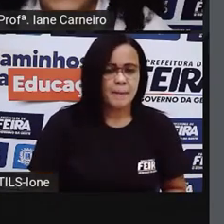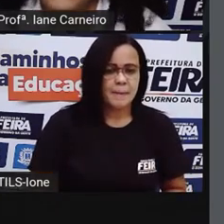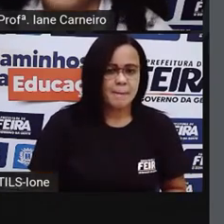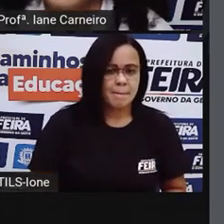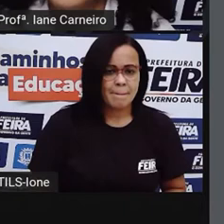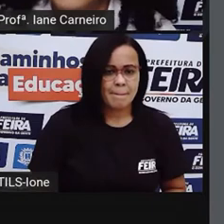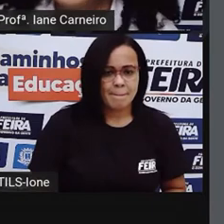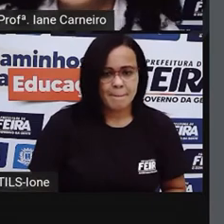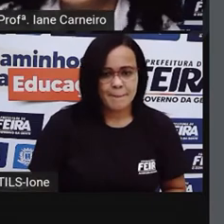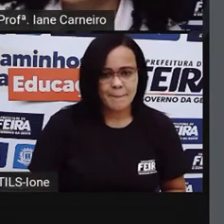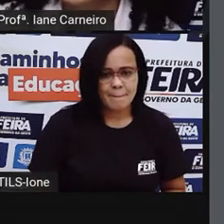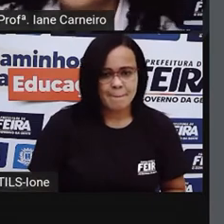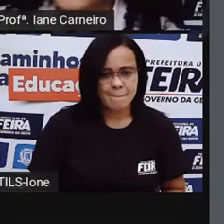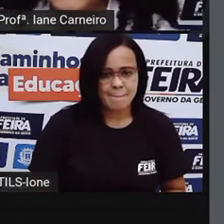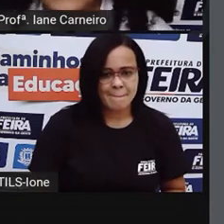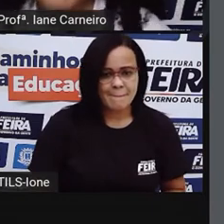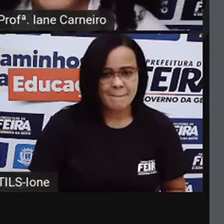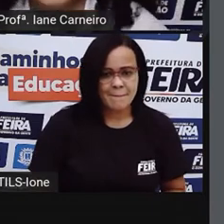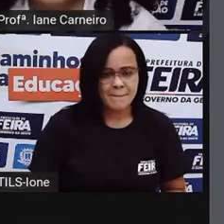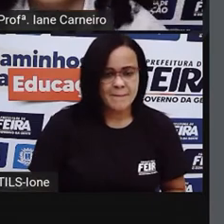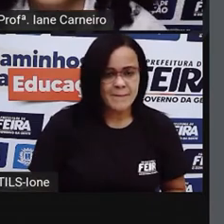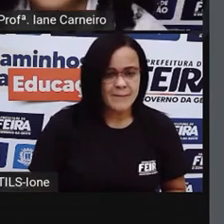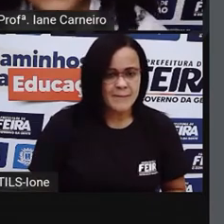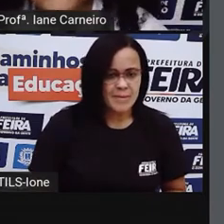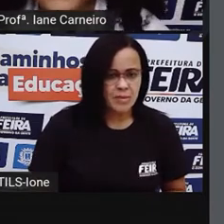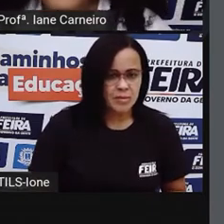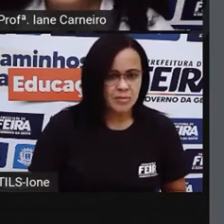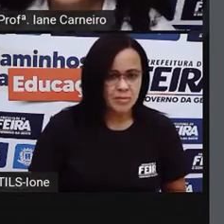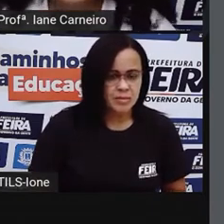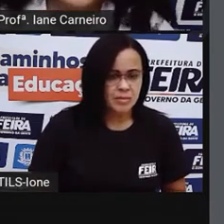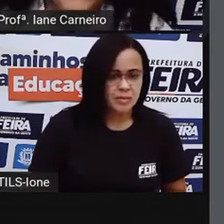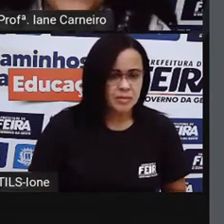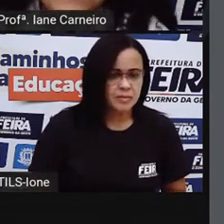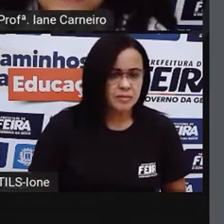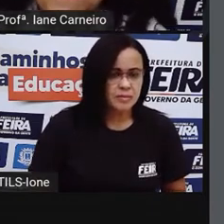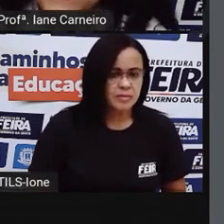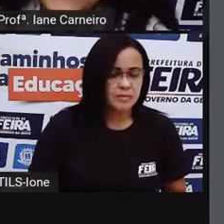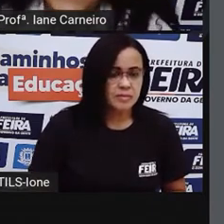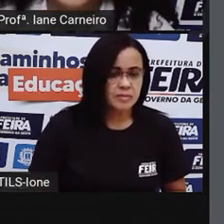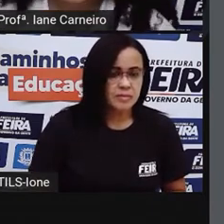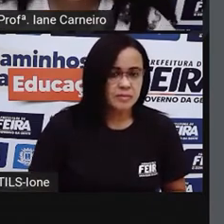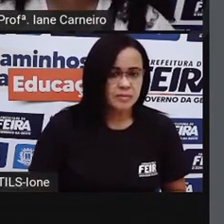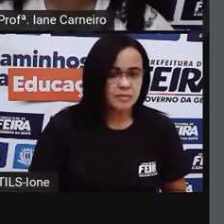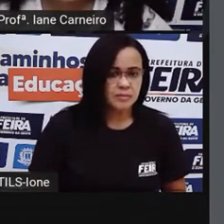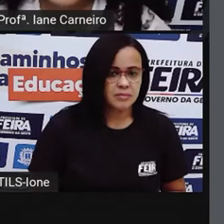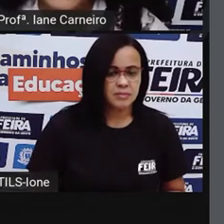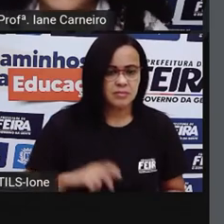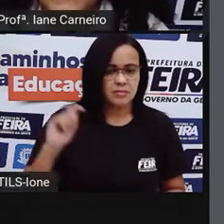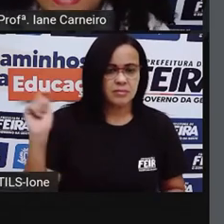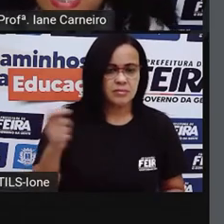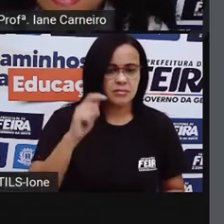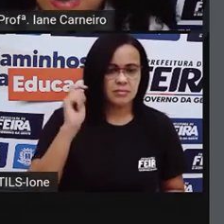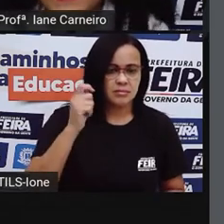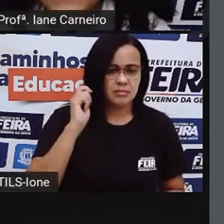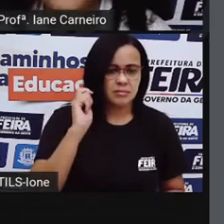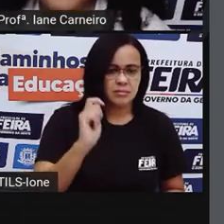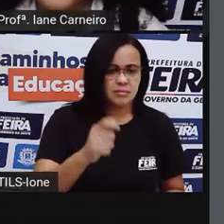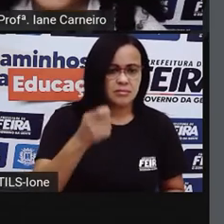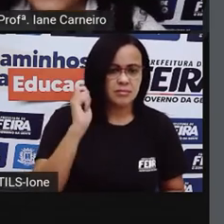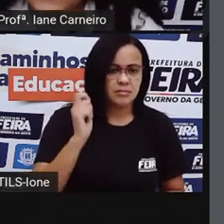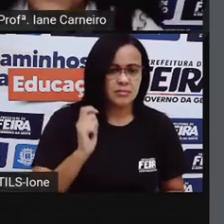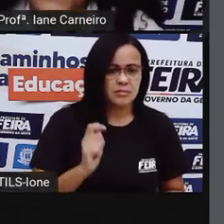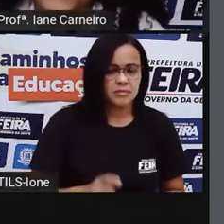Ao gritar sobre os livros, a varinha de condão põe todos a pensar e a ter